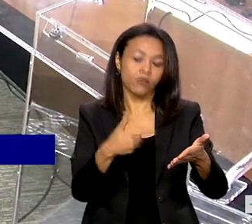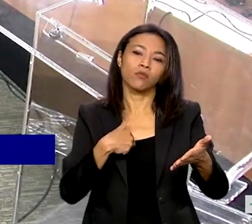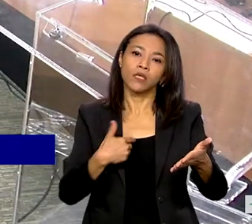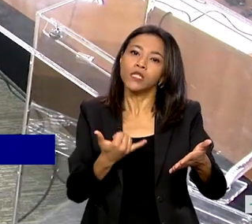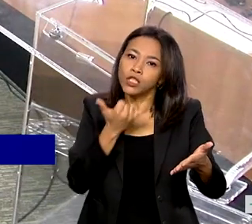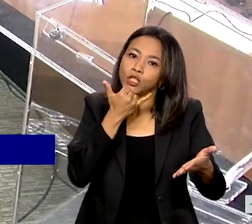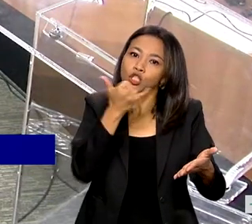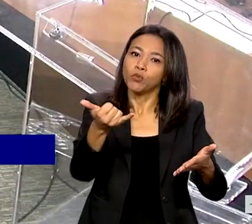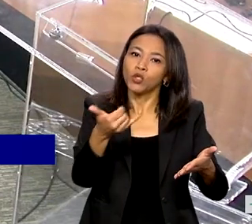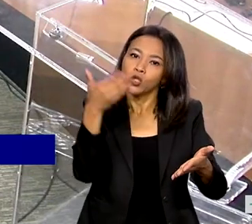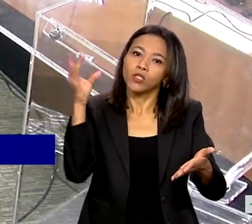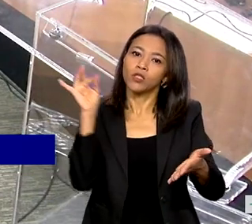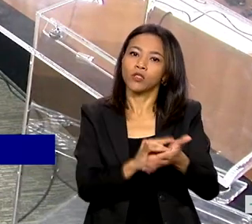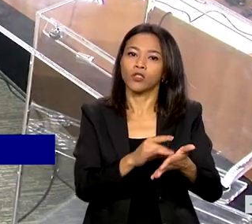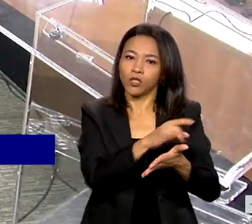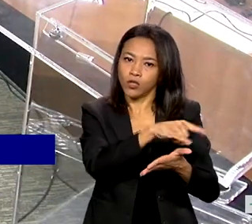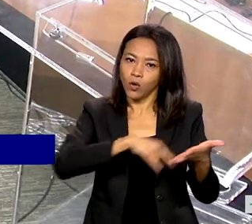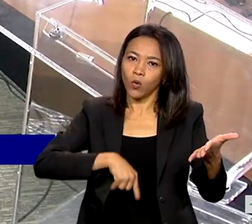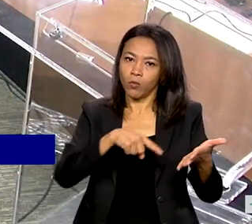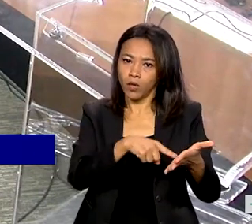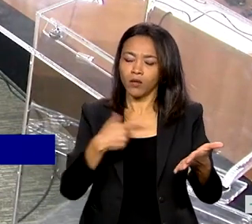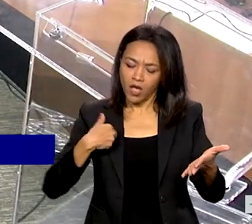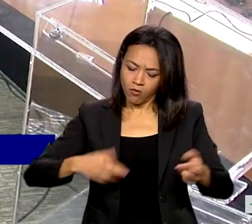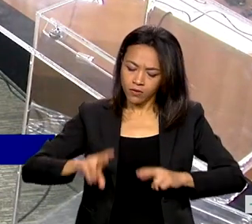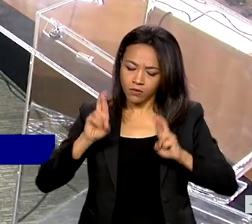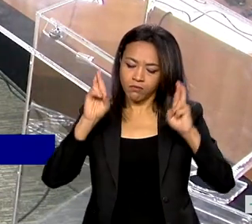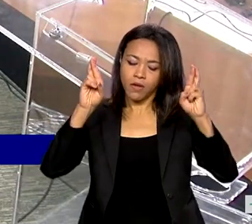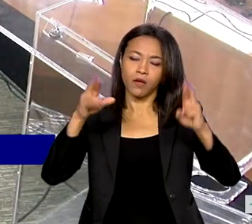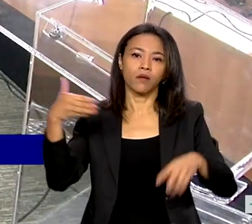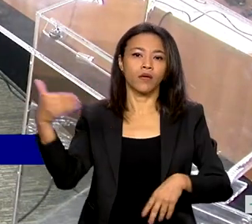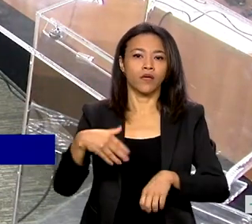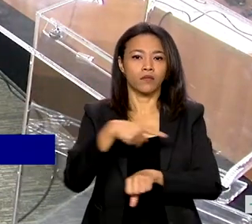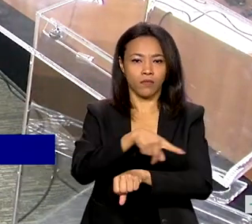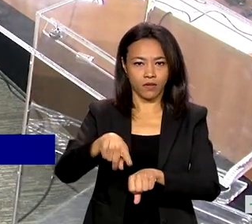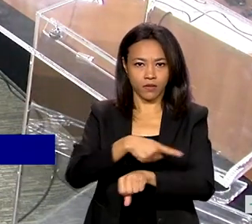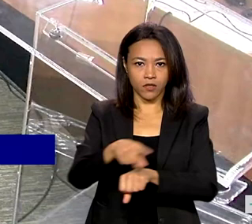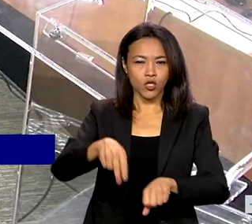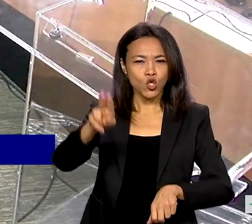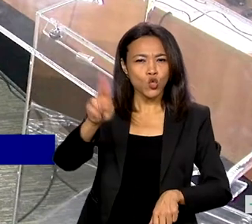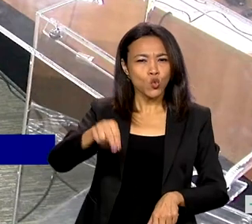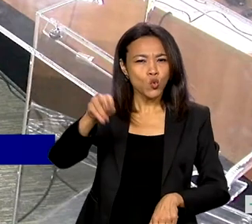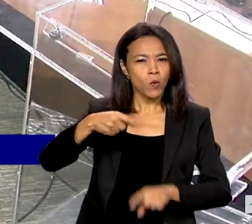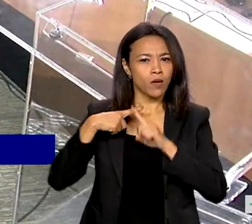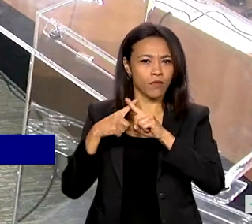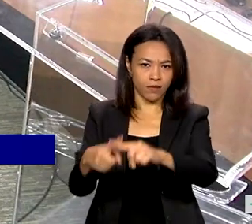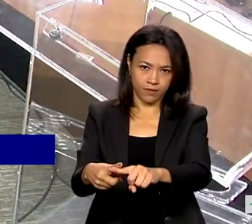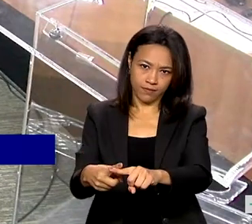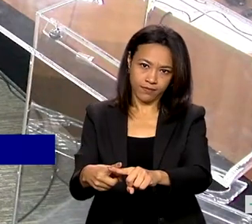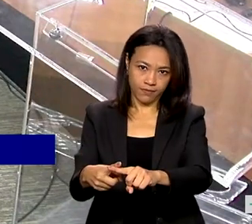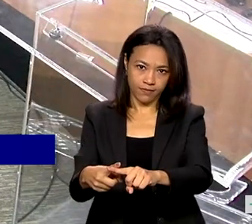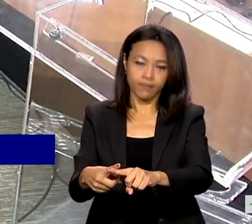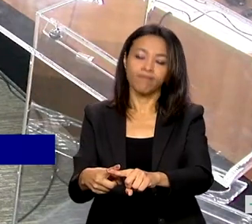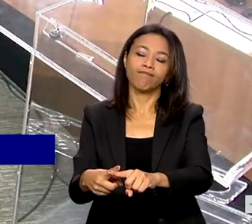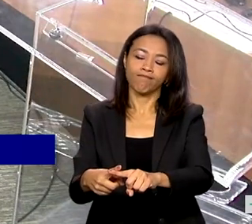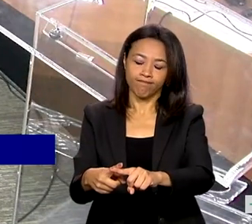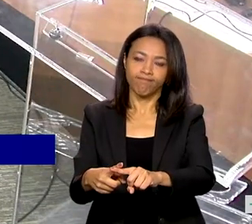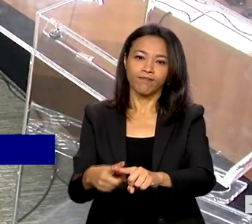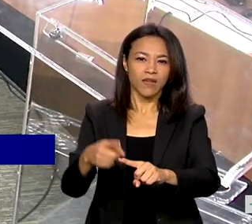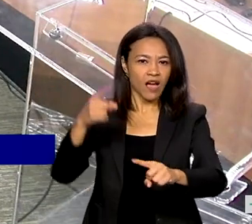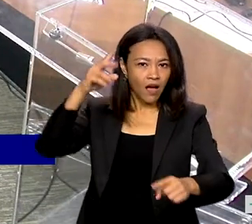desculpas, eu realmente espero que esse Estado nunca mais faça